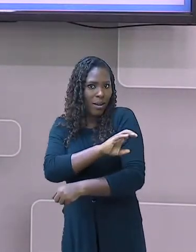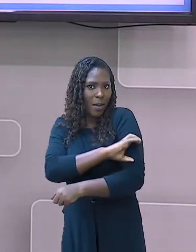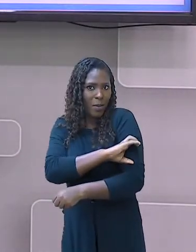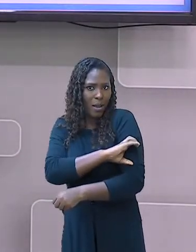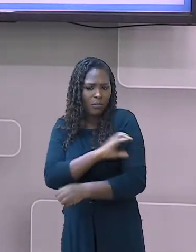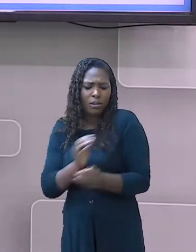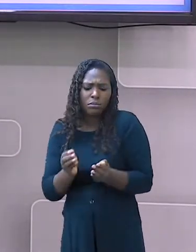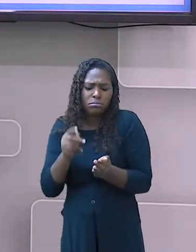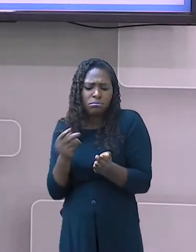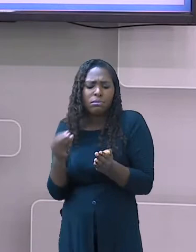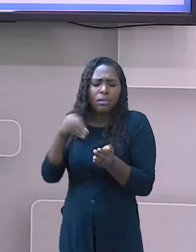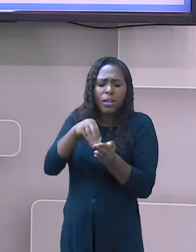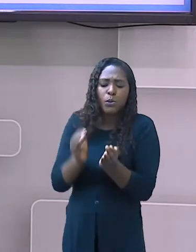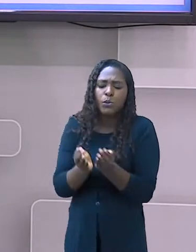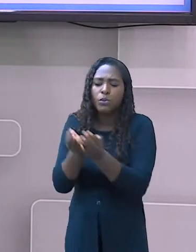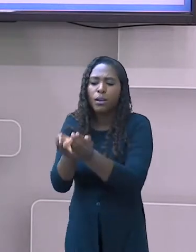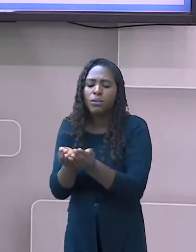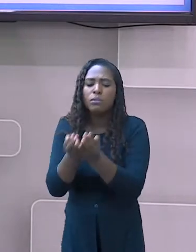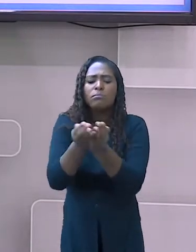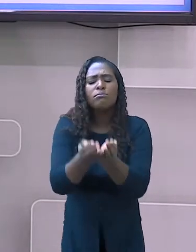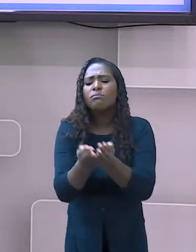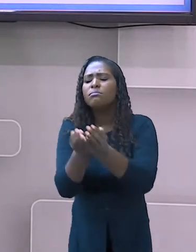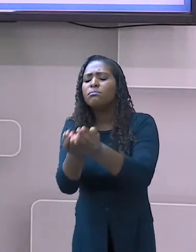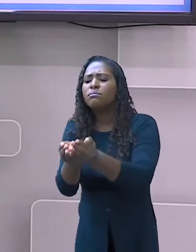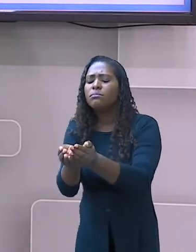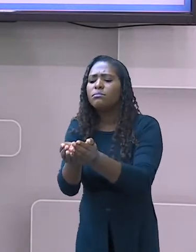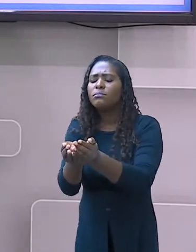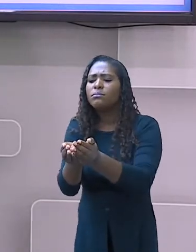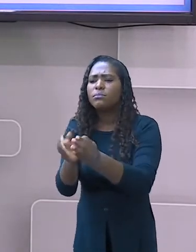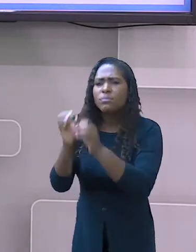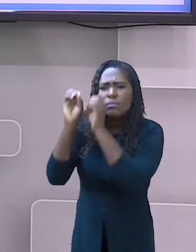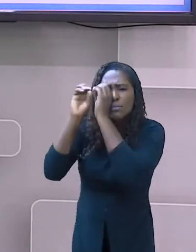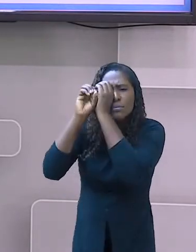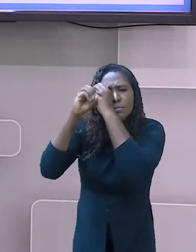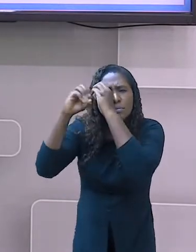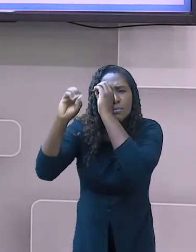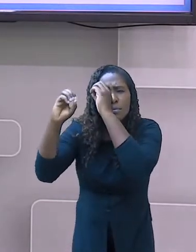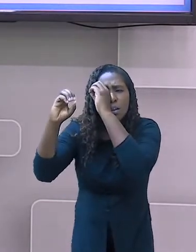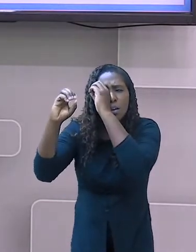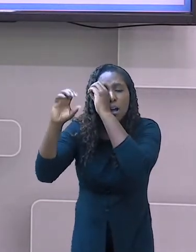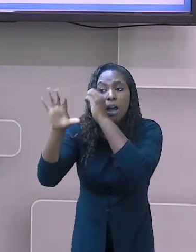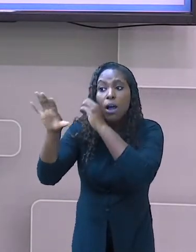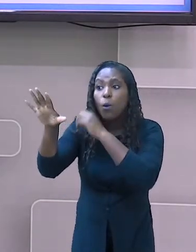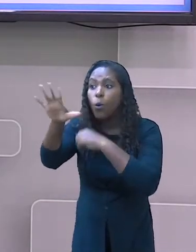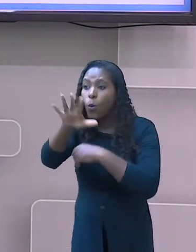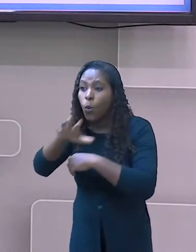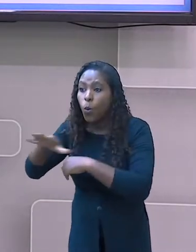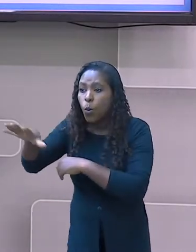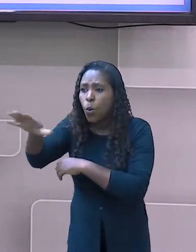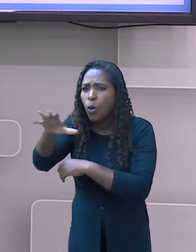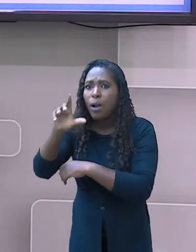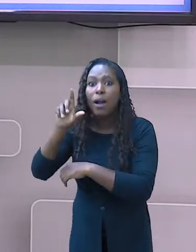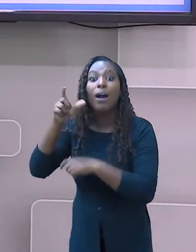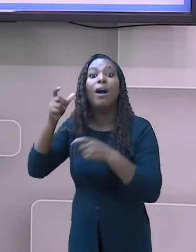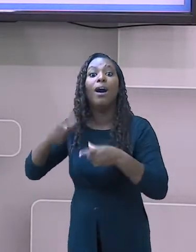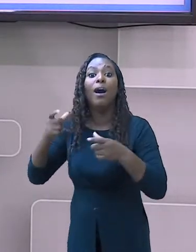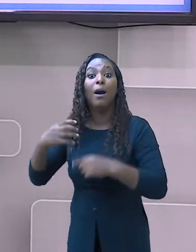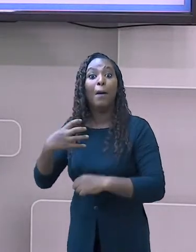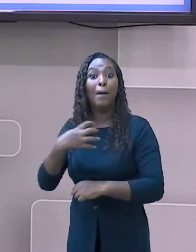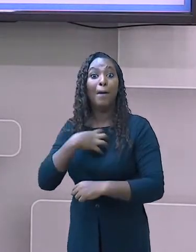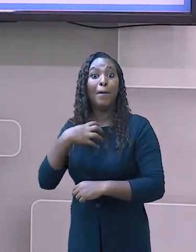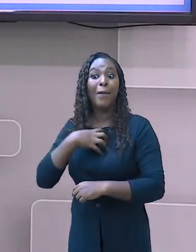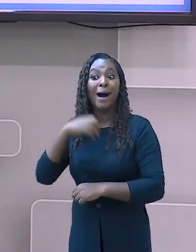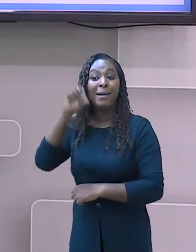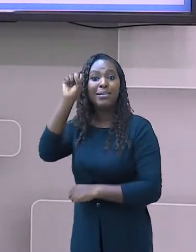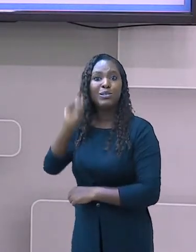no dia 22 de abril. As terras foram chamadas de Ilha de Veracruz e mais tarde, Terra